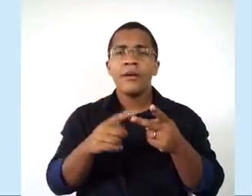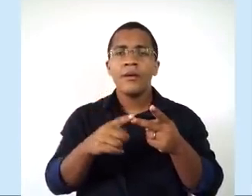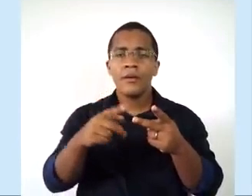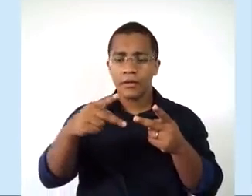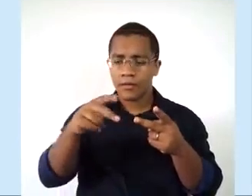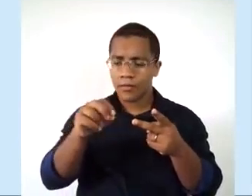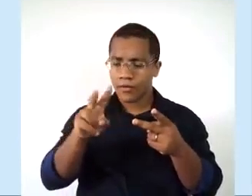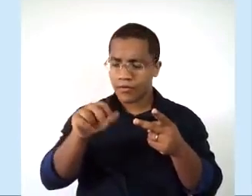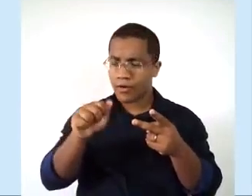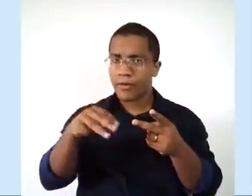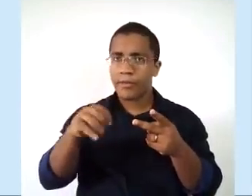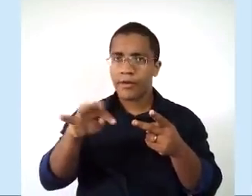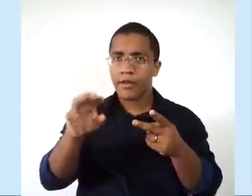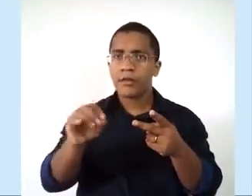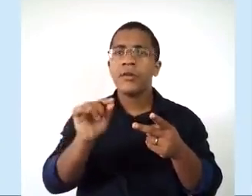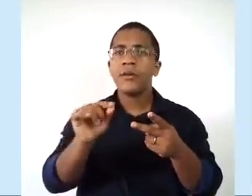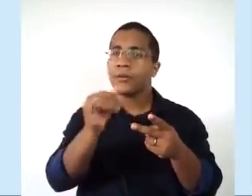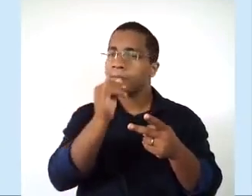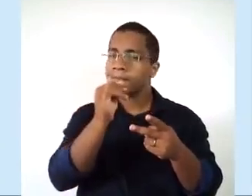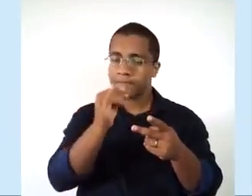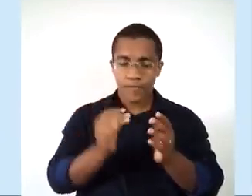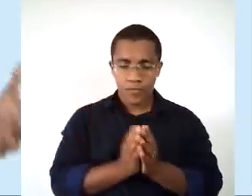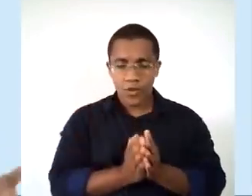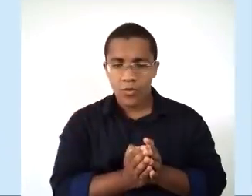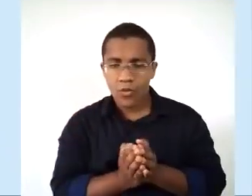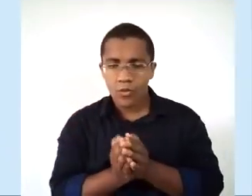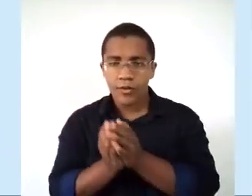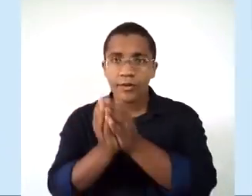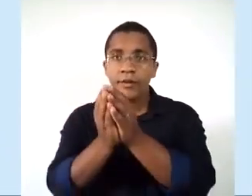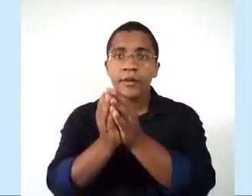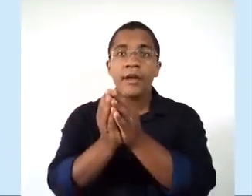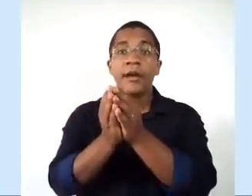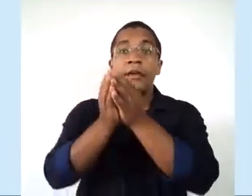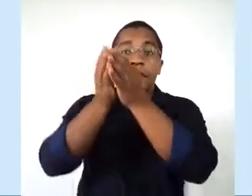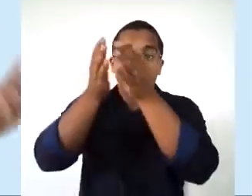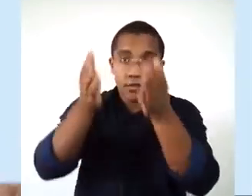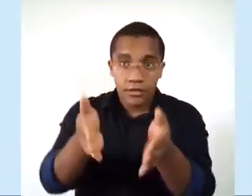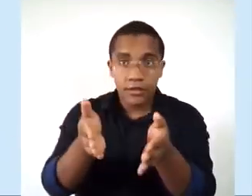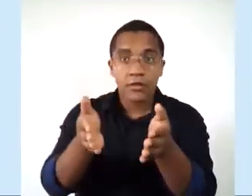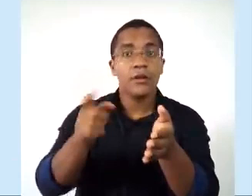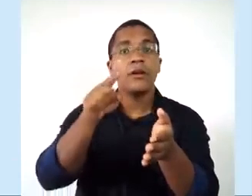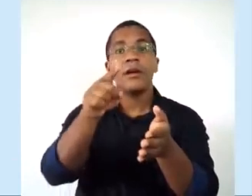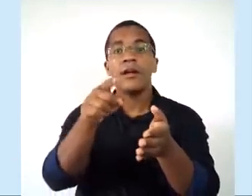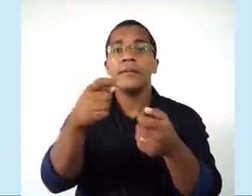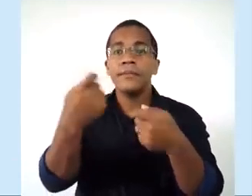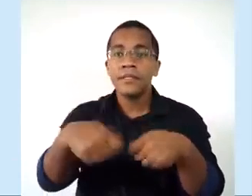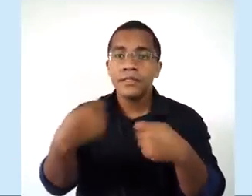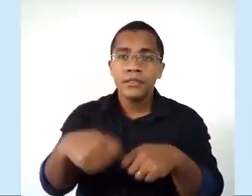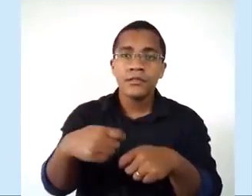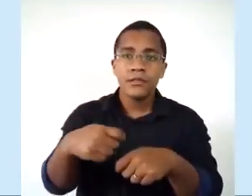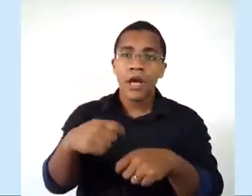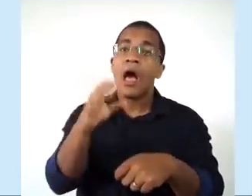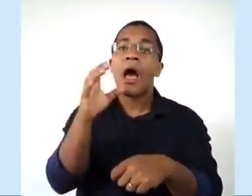demandava um maior tempo de extração, demandava um maior tempo. E aí eu comecei a perceber que